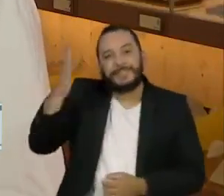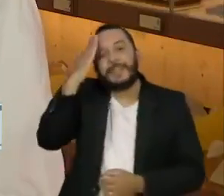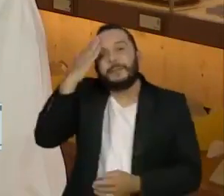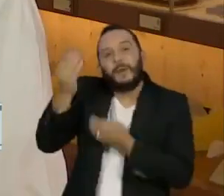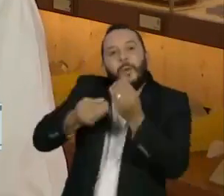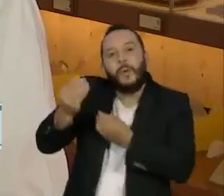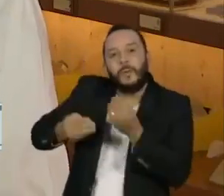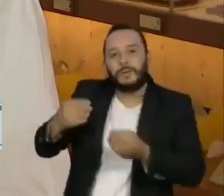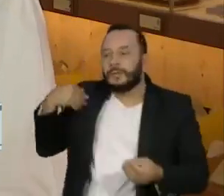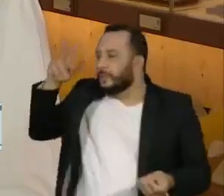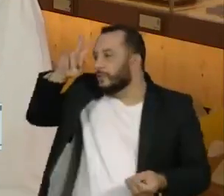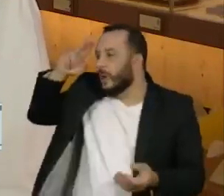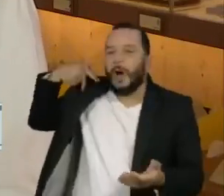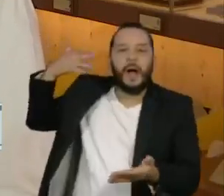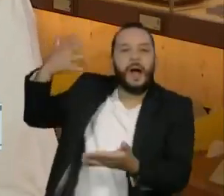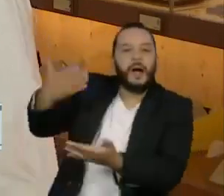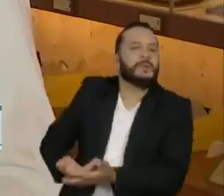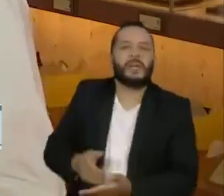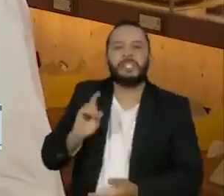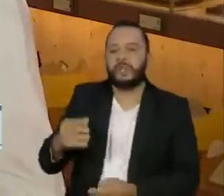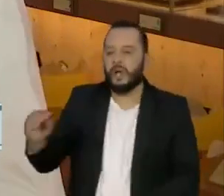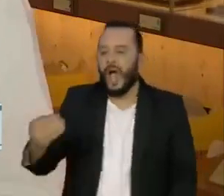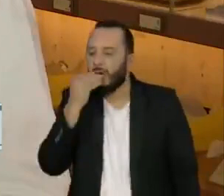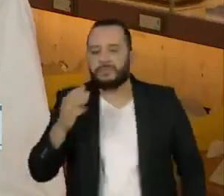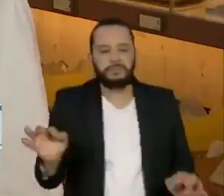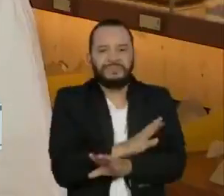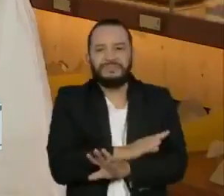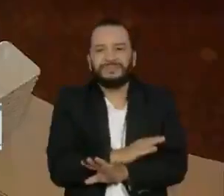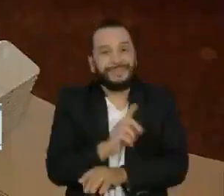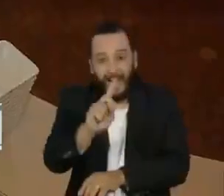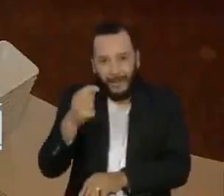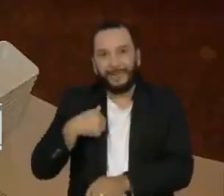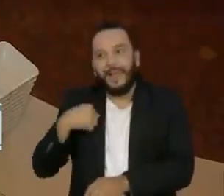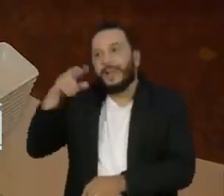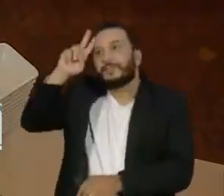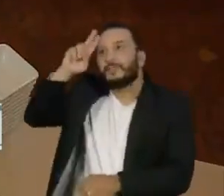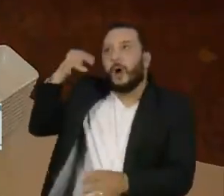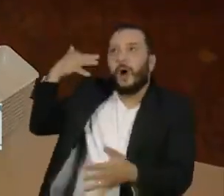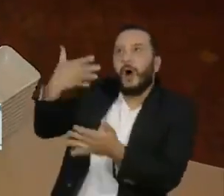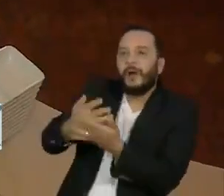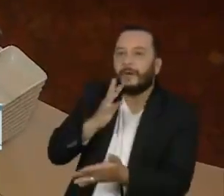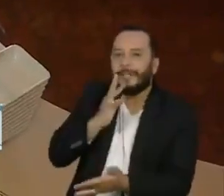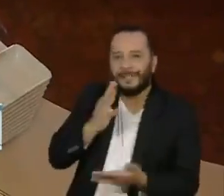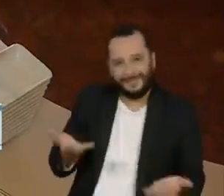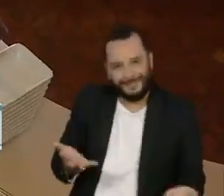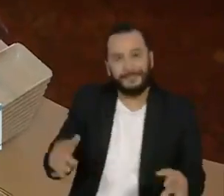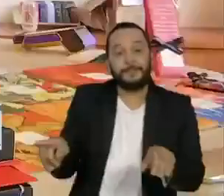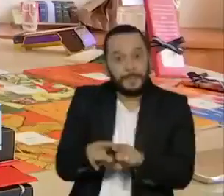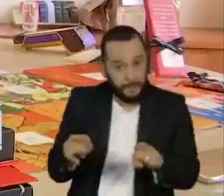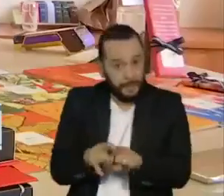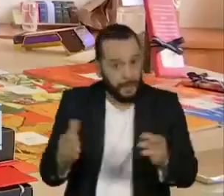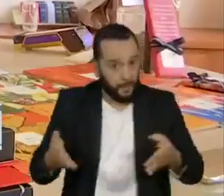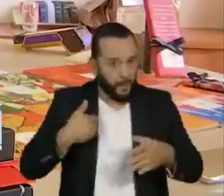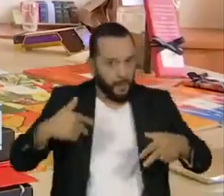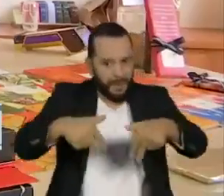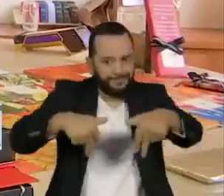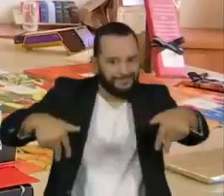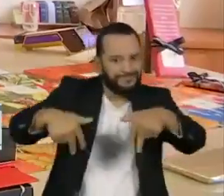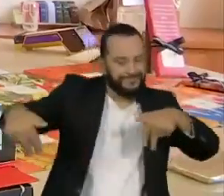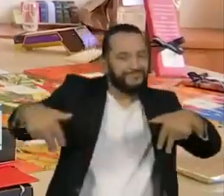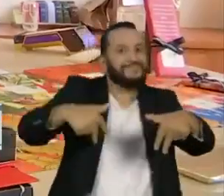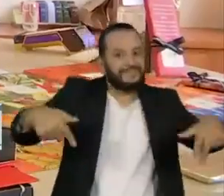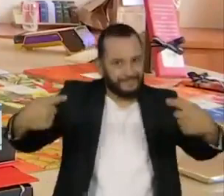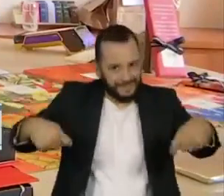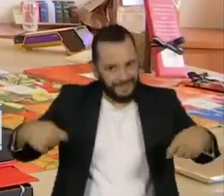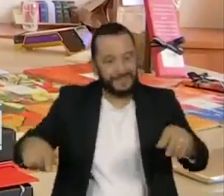da história e não simplesmente comprar o chocolate. Em tempos de distanciamento social, das frias